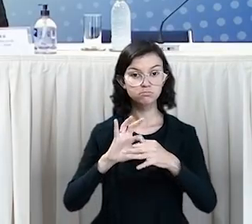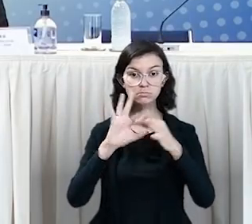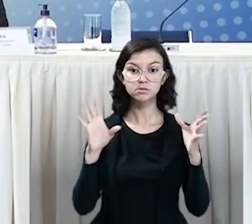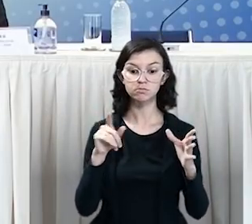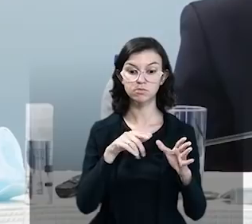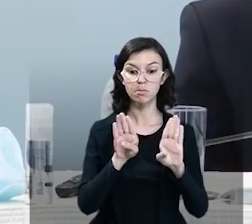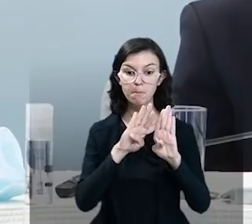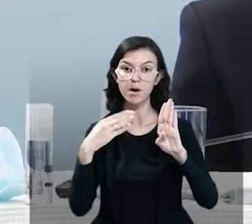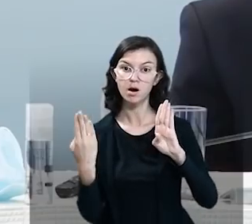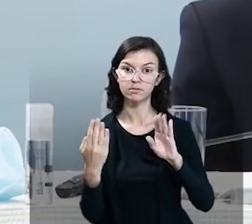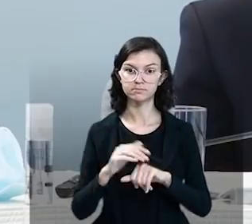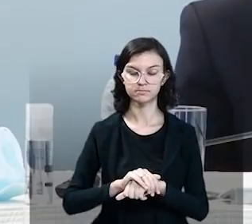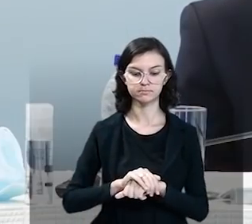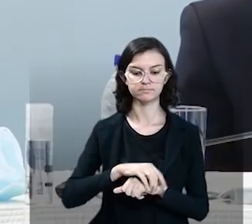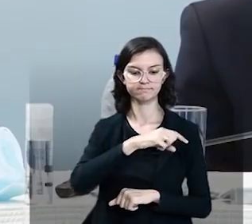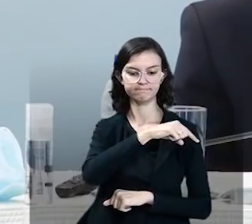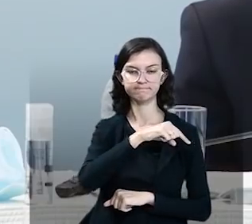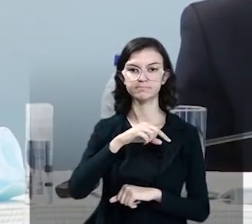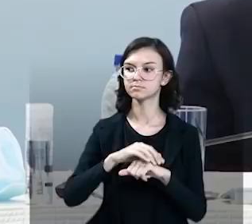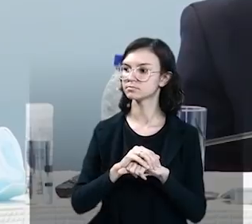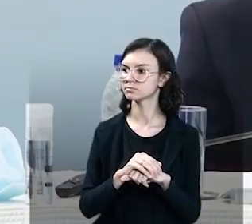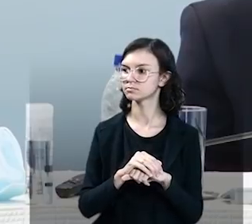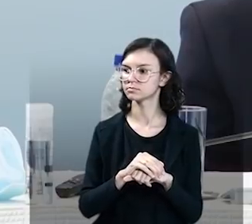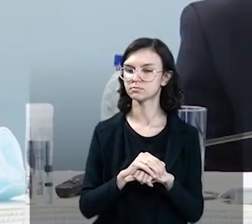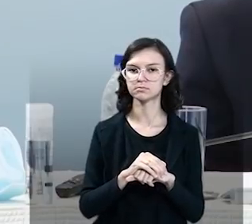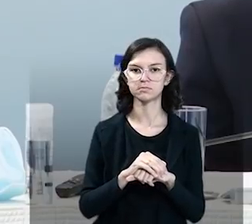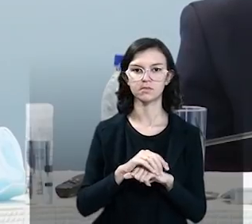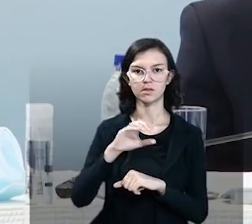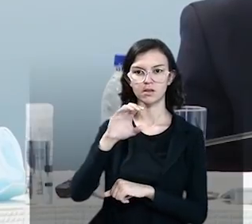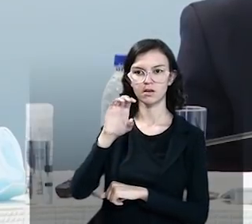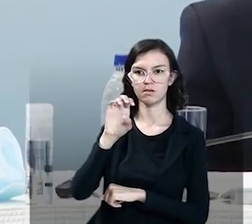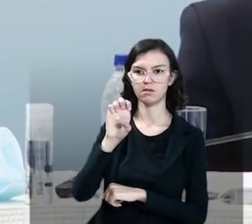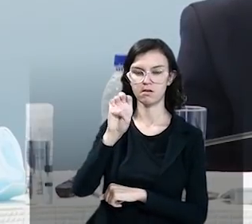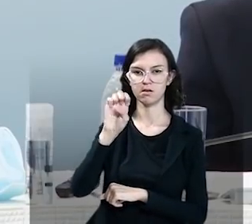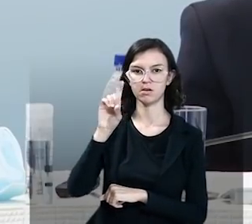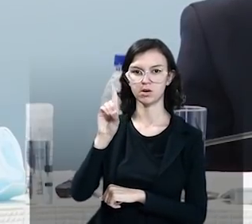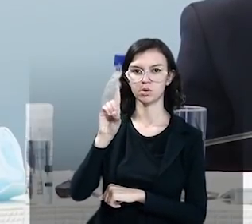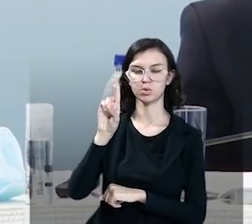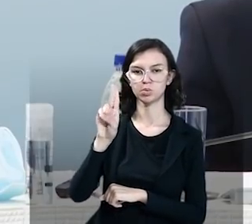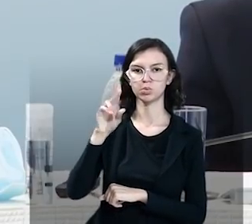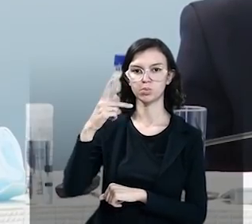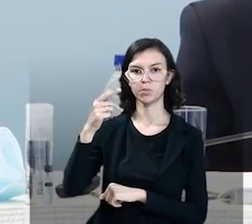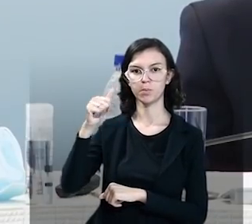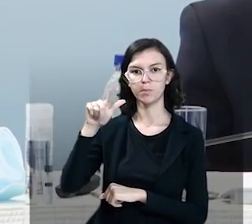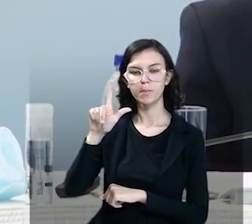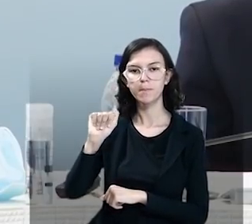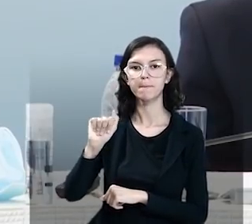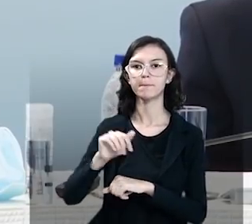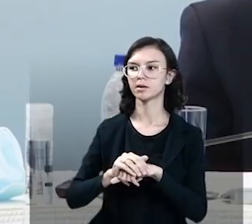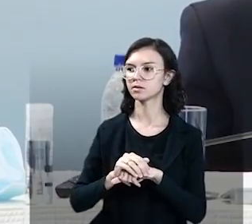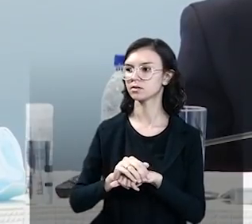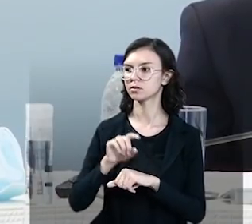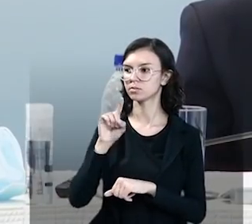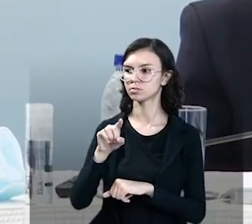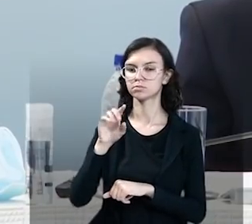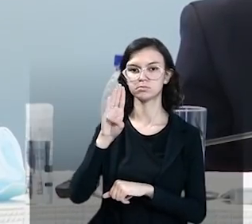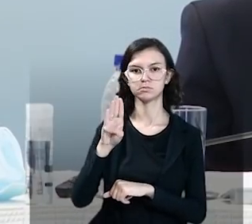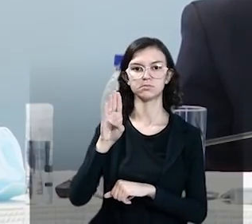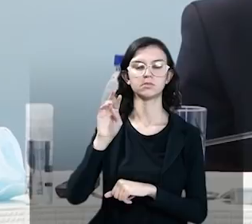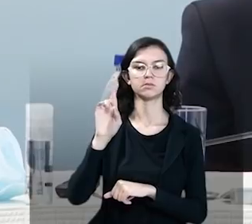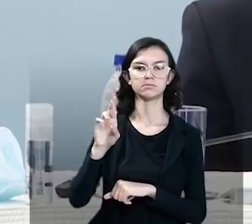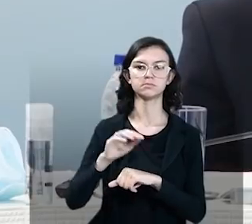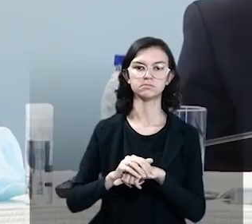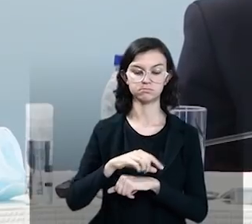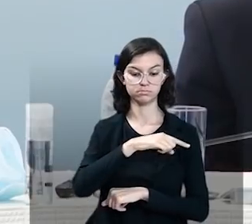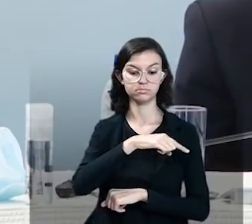disponível no endereço eduplay.rnp.br e todos então